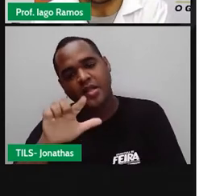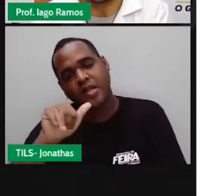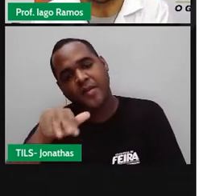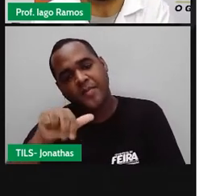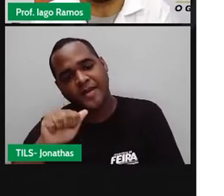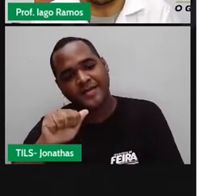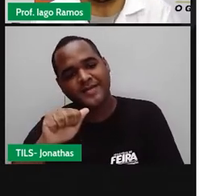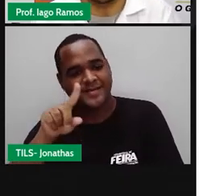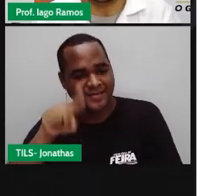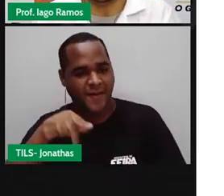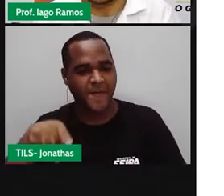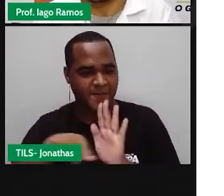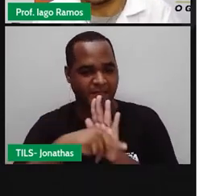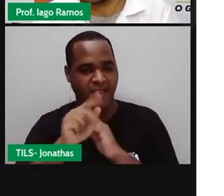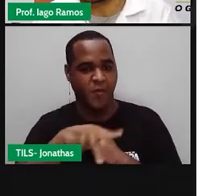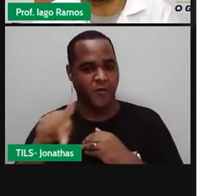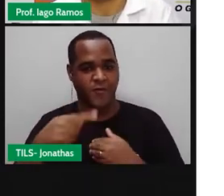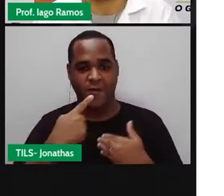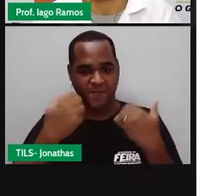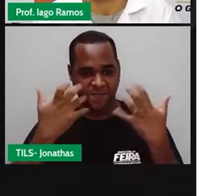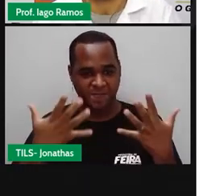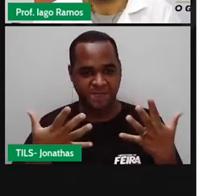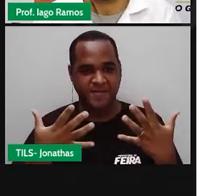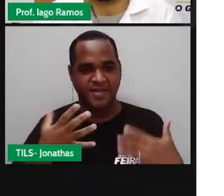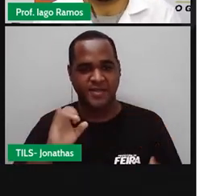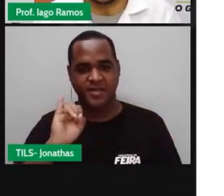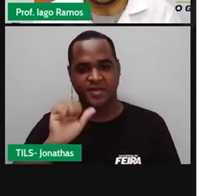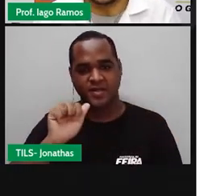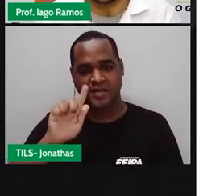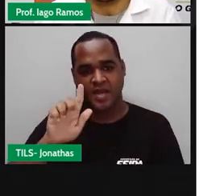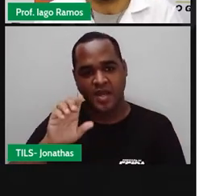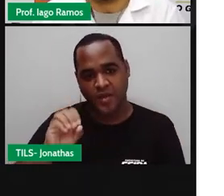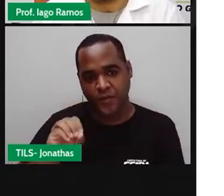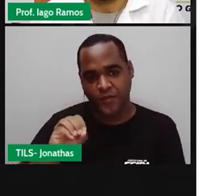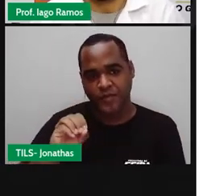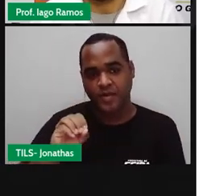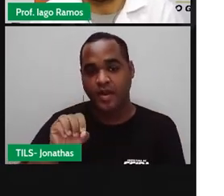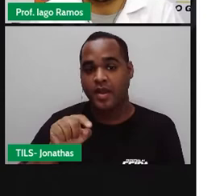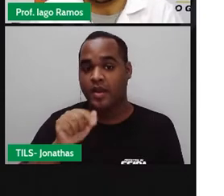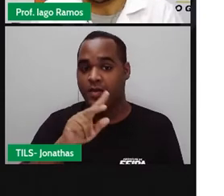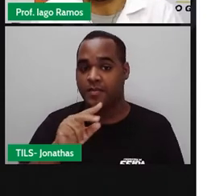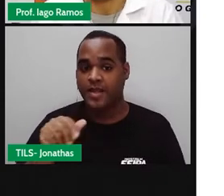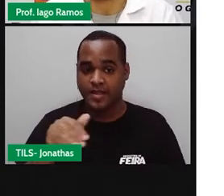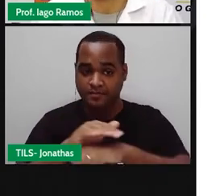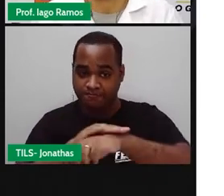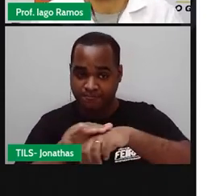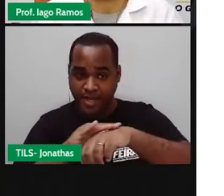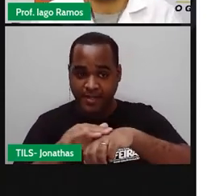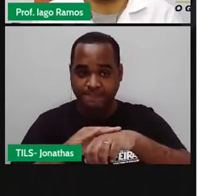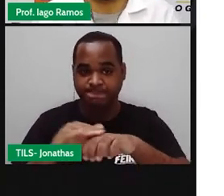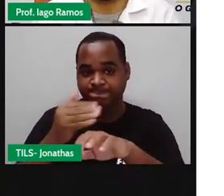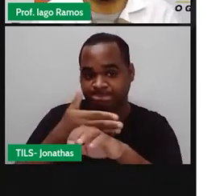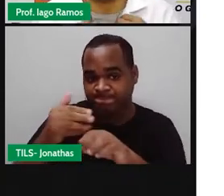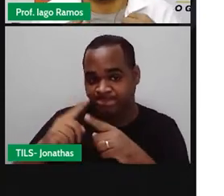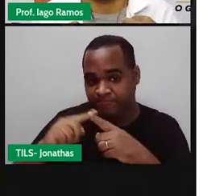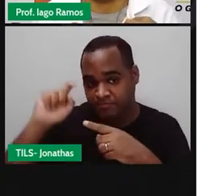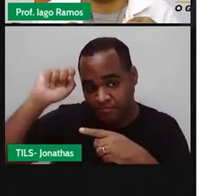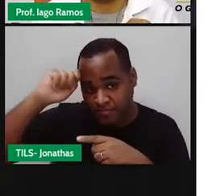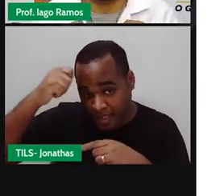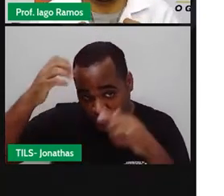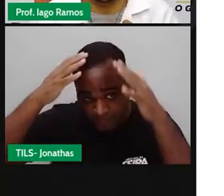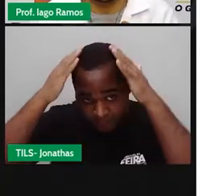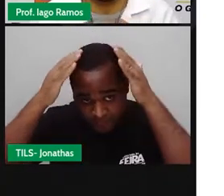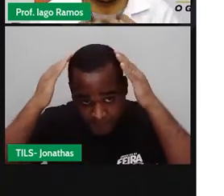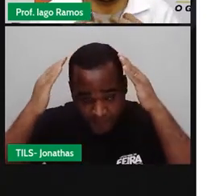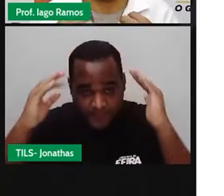tá bom? Bom, o professor Iago Ramos, ele tem a pele branca, cabelos pretos, estou vestindo aqui uma camisa